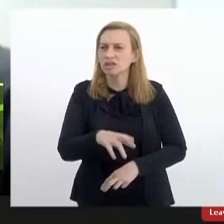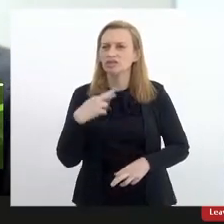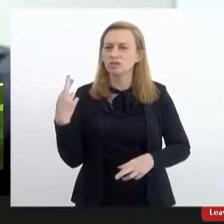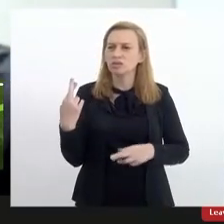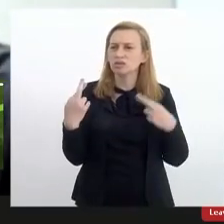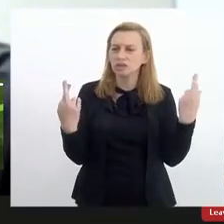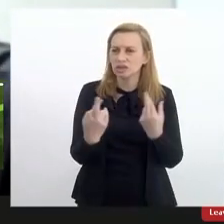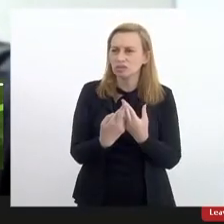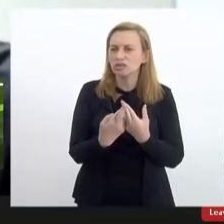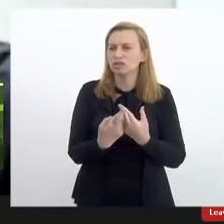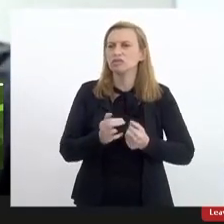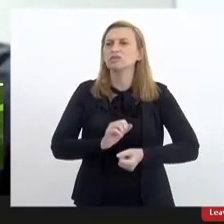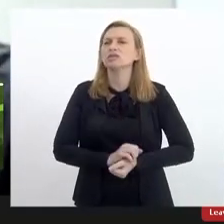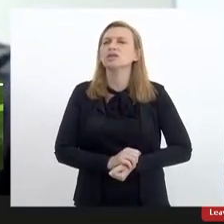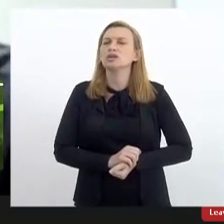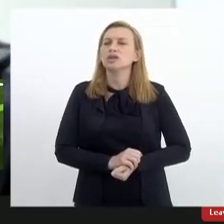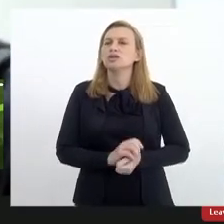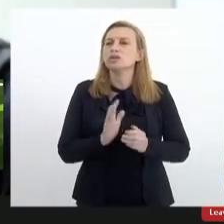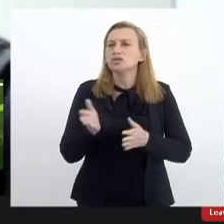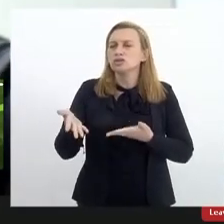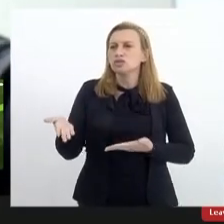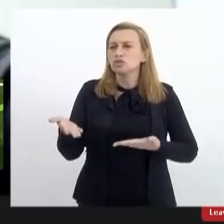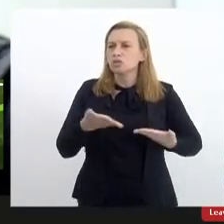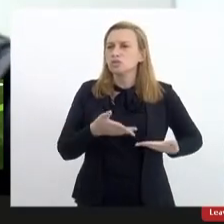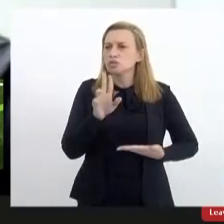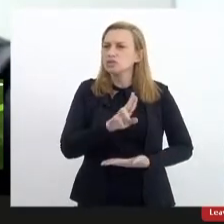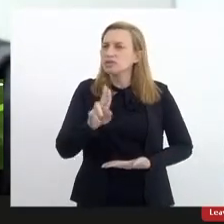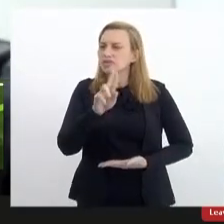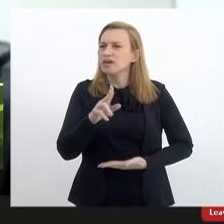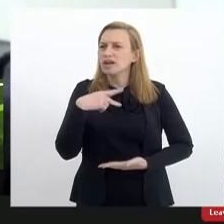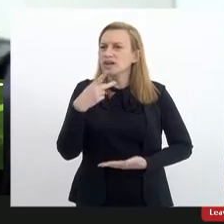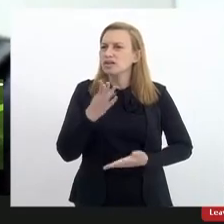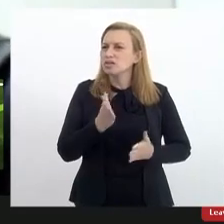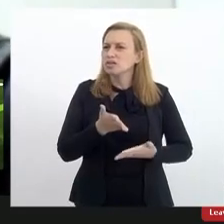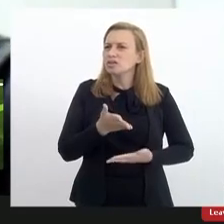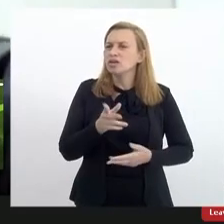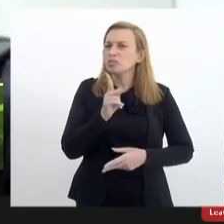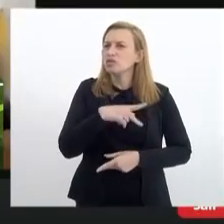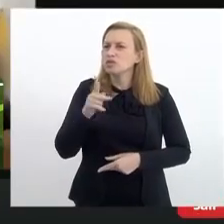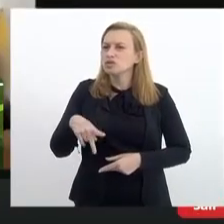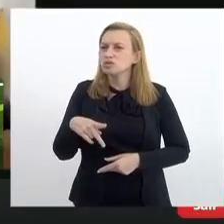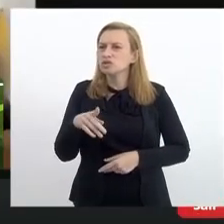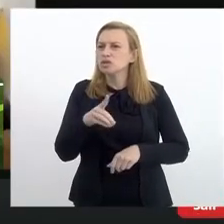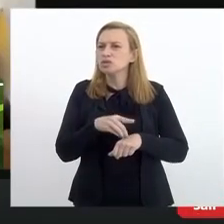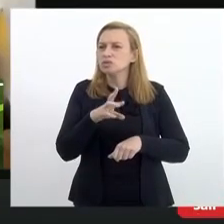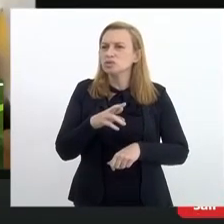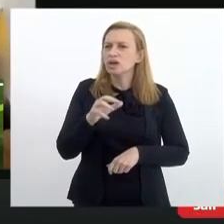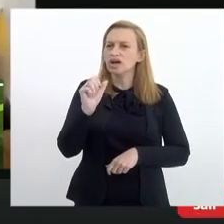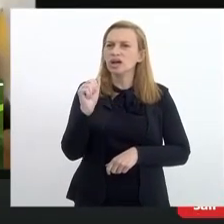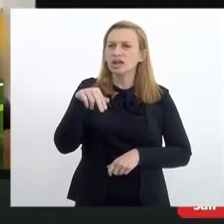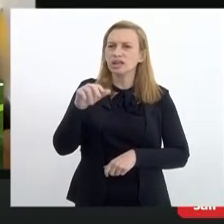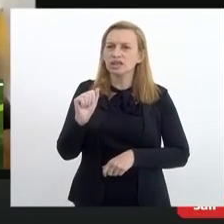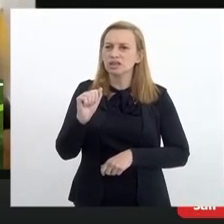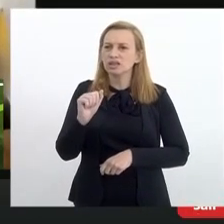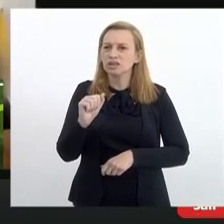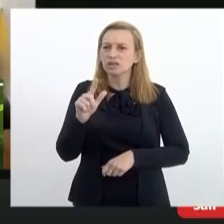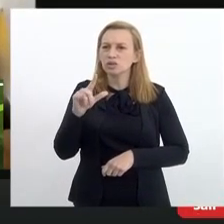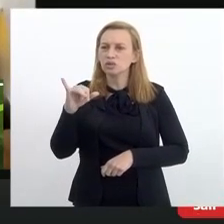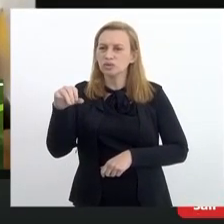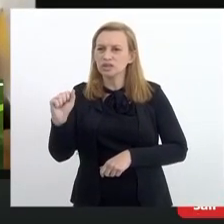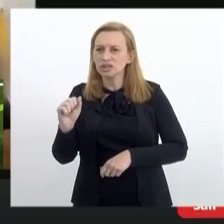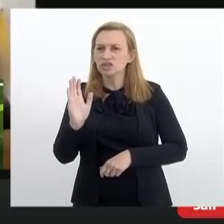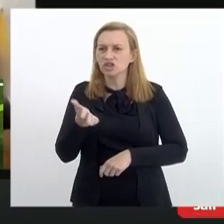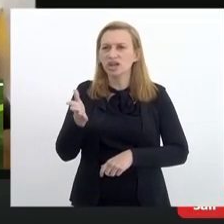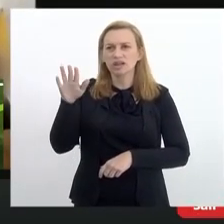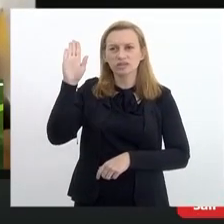audiência, eu vou chamar para fazer uso da palavra a professora, a doutora Ana Lúcia. Está com a mãozinha aqui